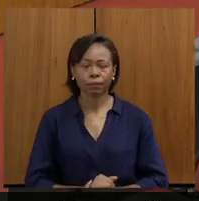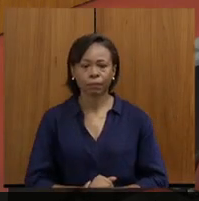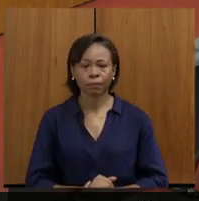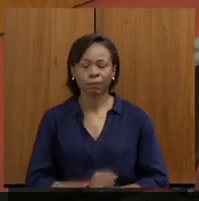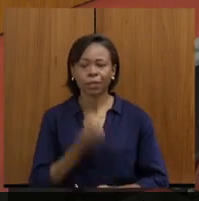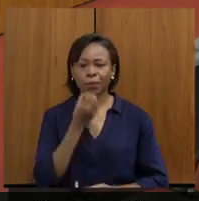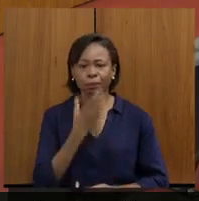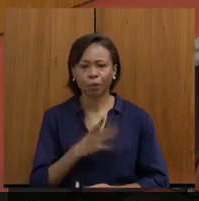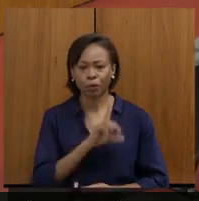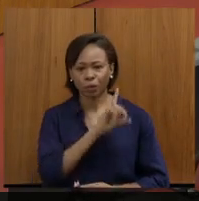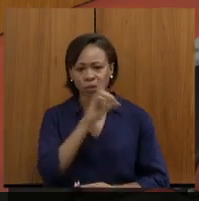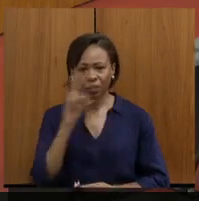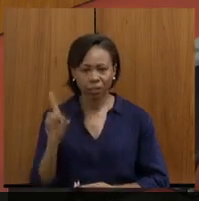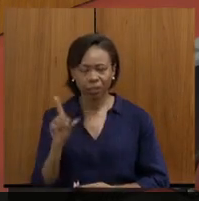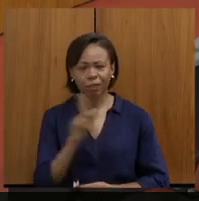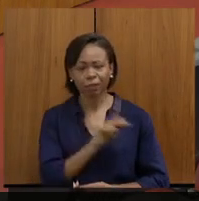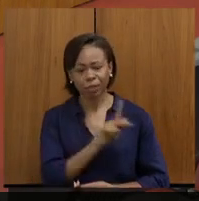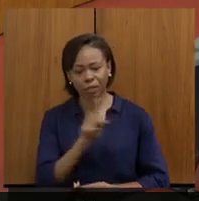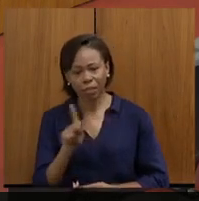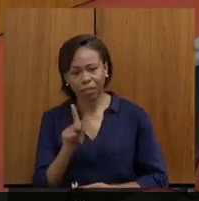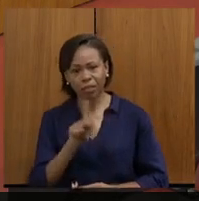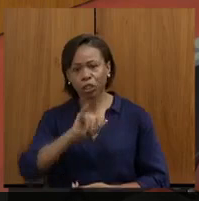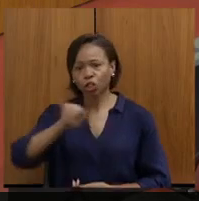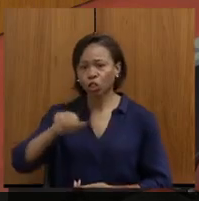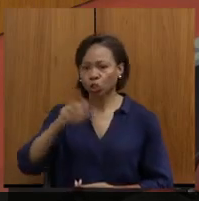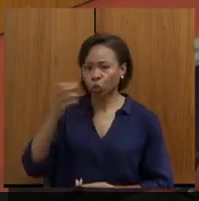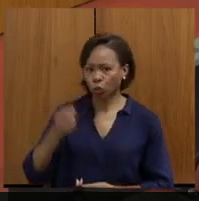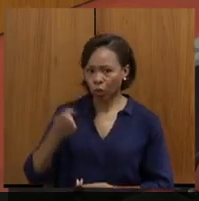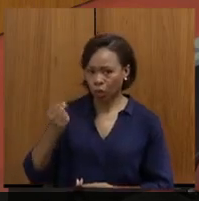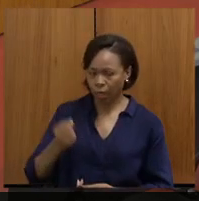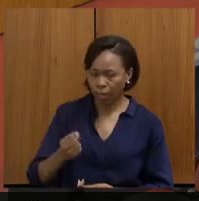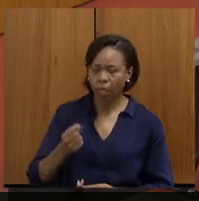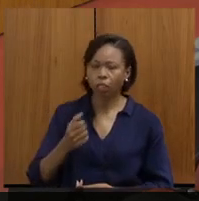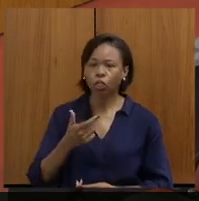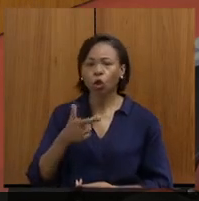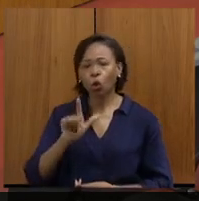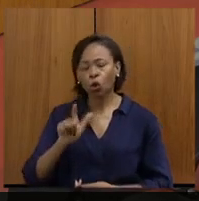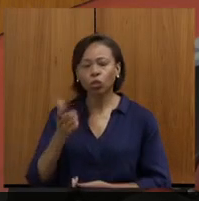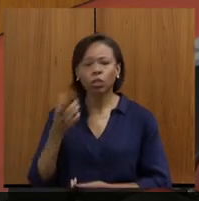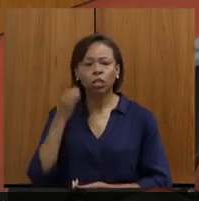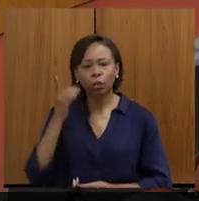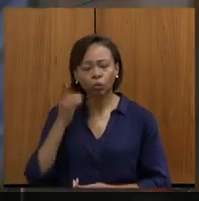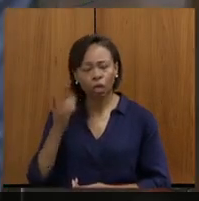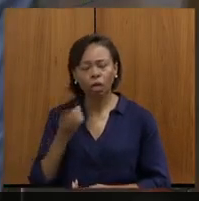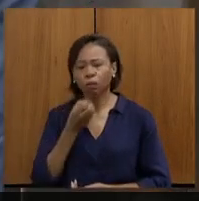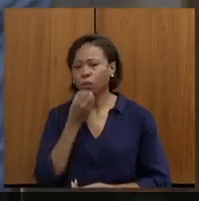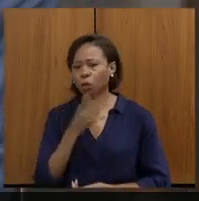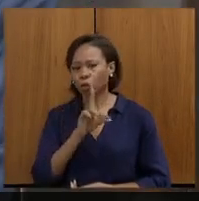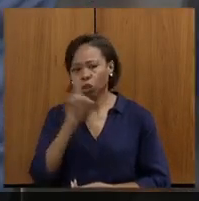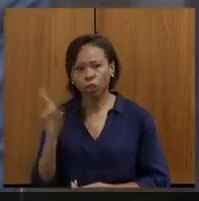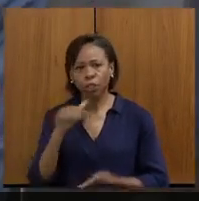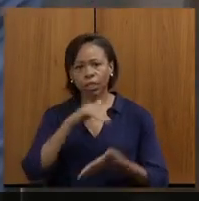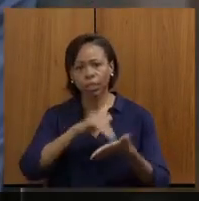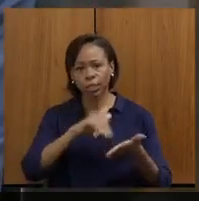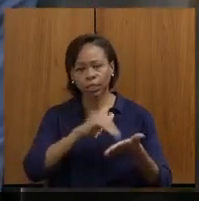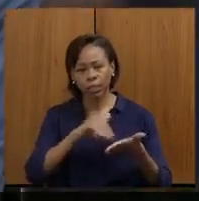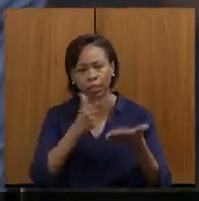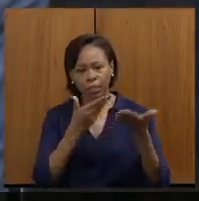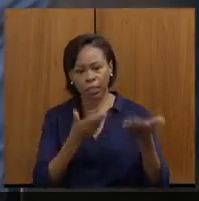Bom dia, presidente, deputado João Leite, bom dia, deputados, deputadas, bom dia, secretário